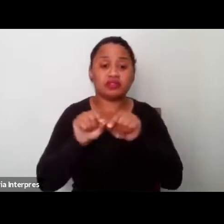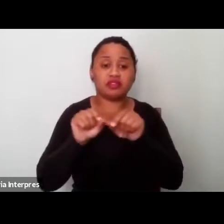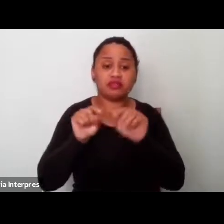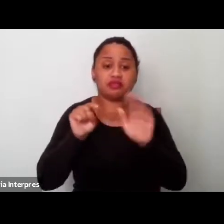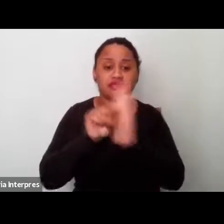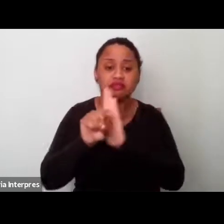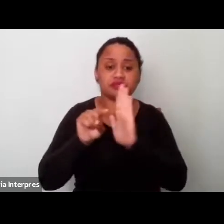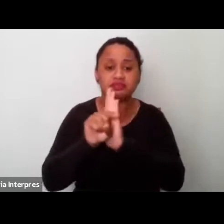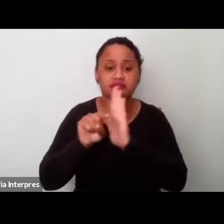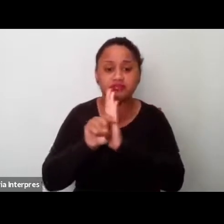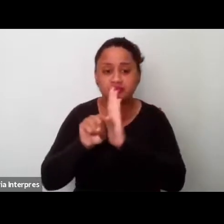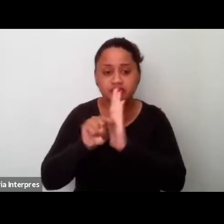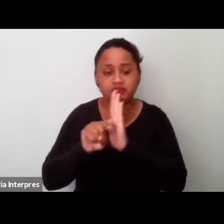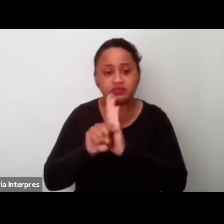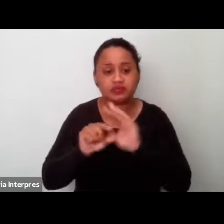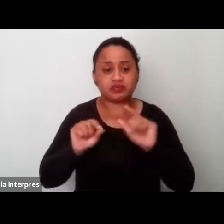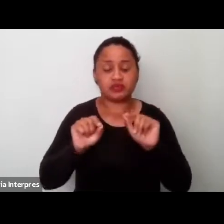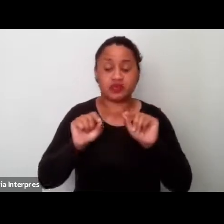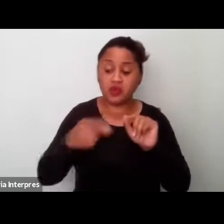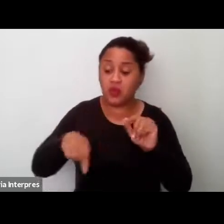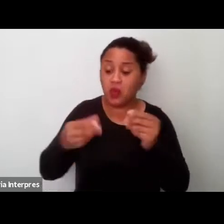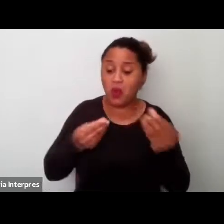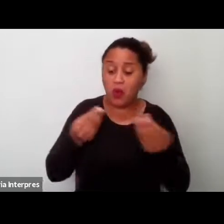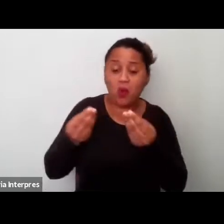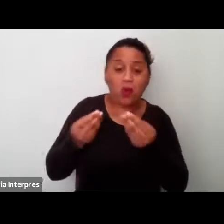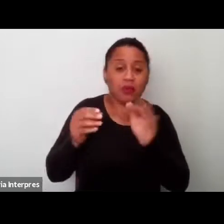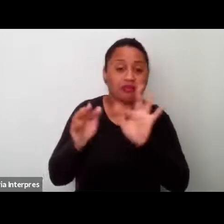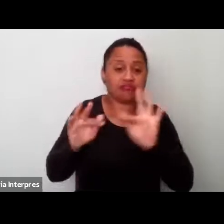socioeconômicos que as famílias, né,